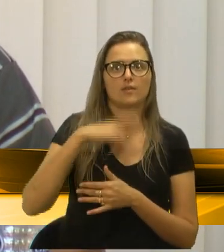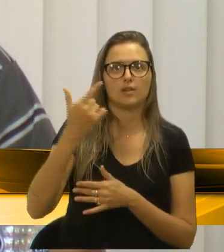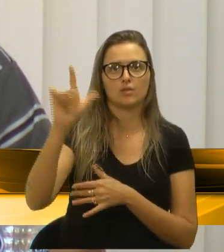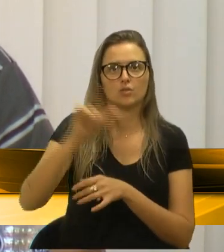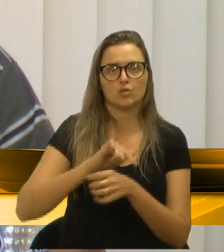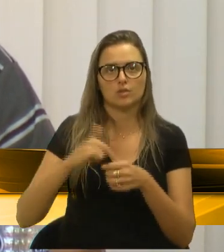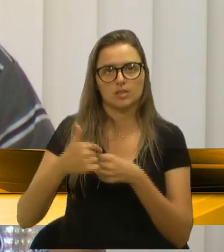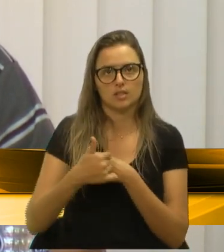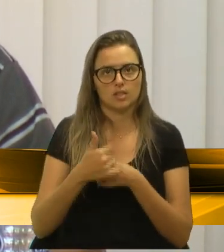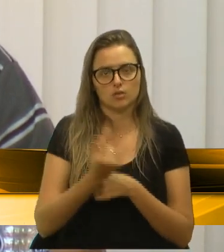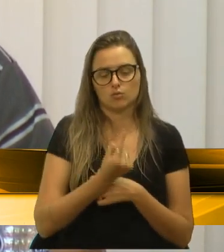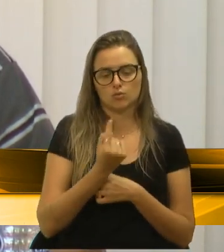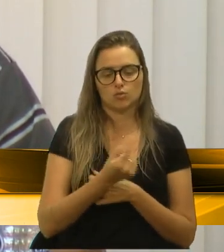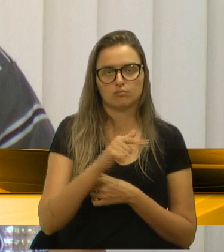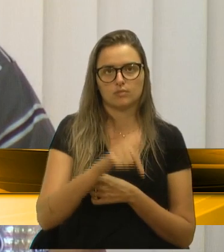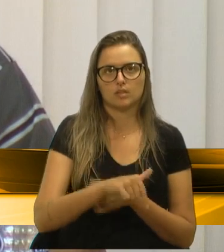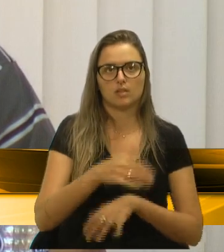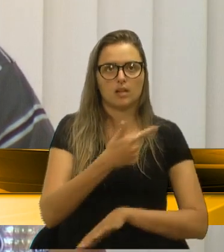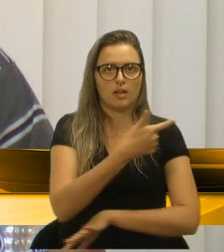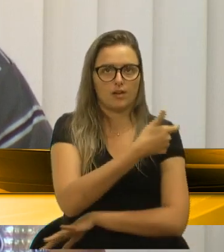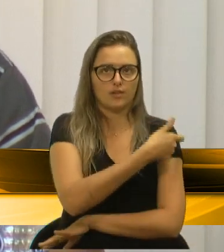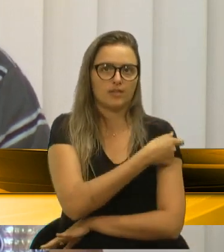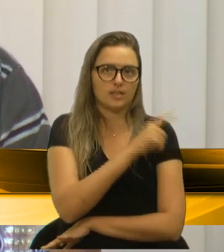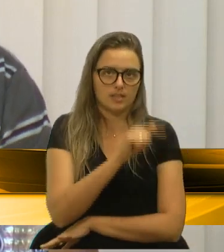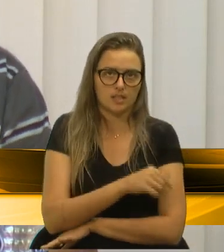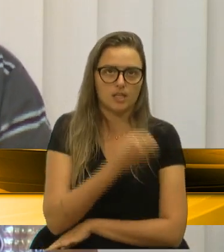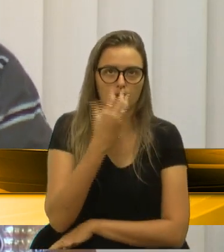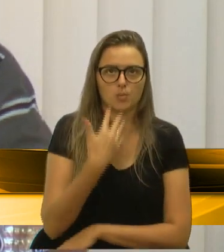A nossa cobertura vacinal é boa.